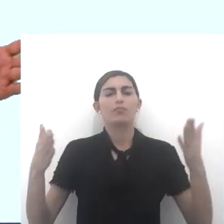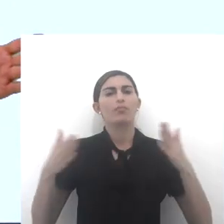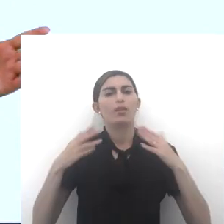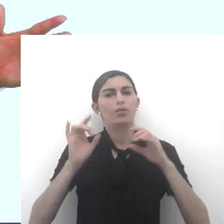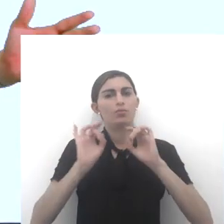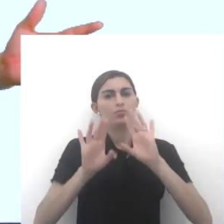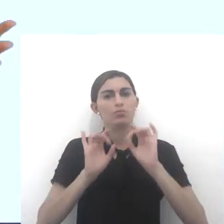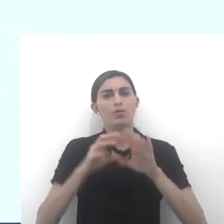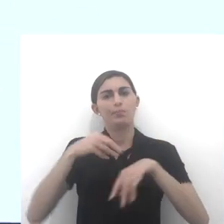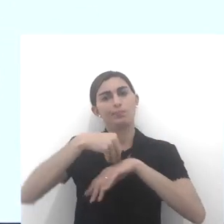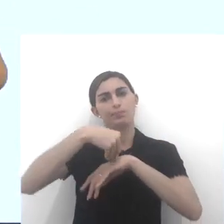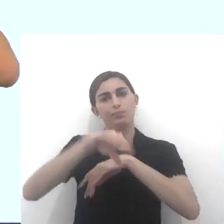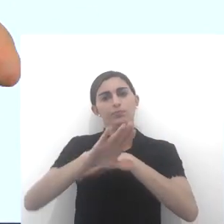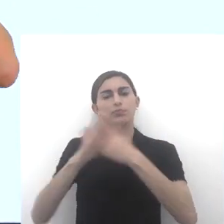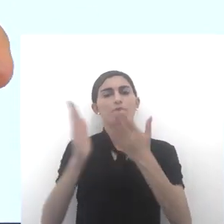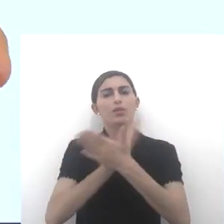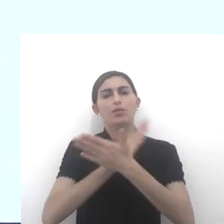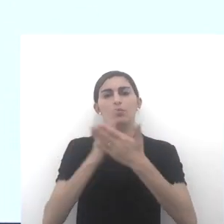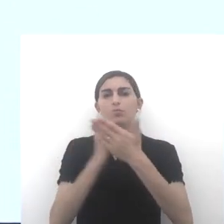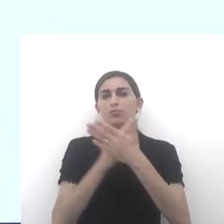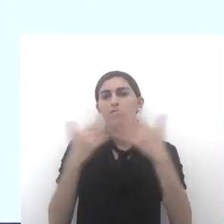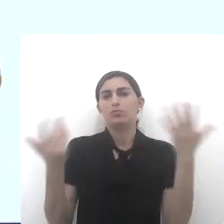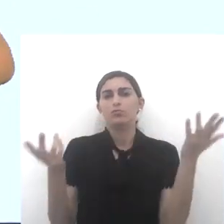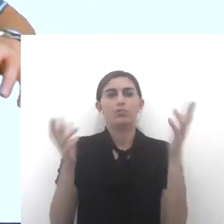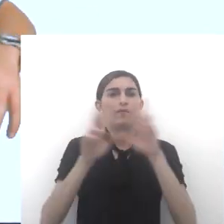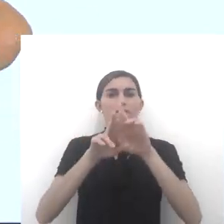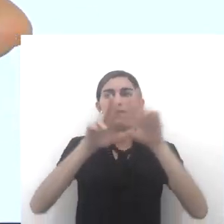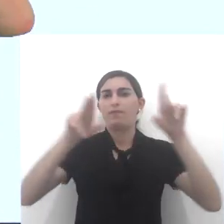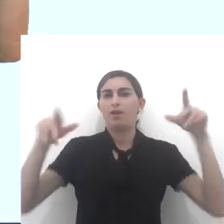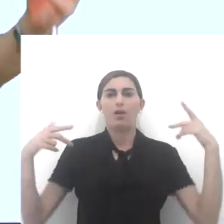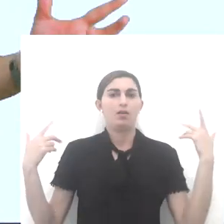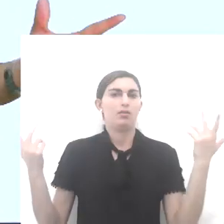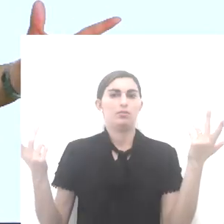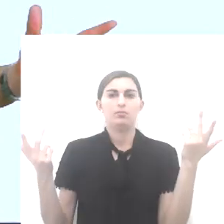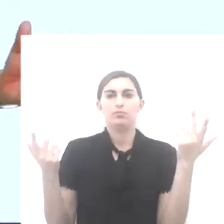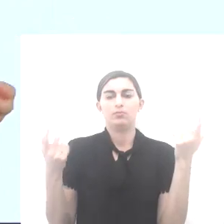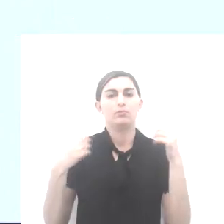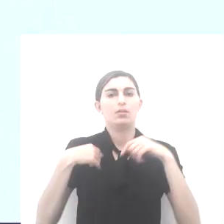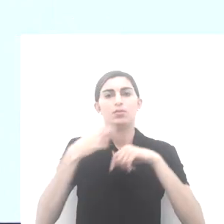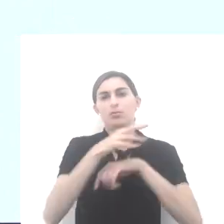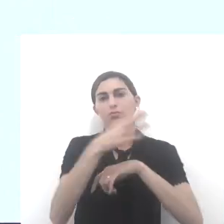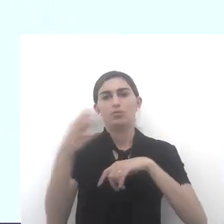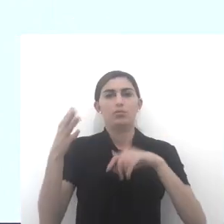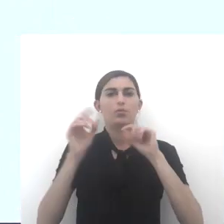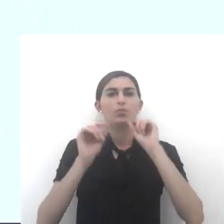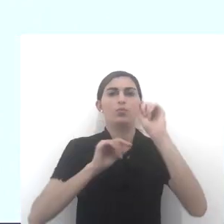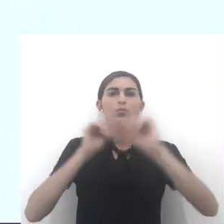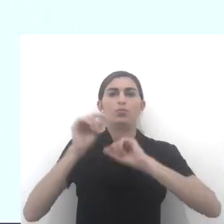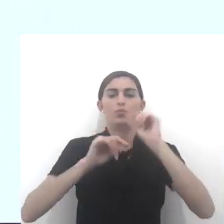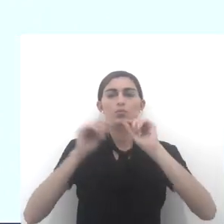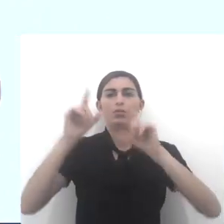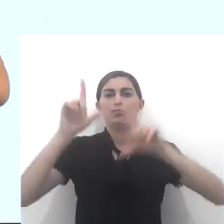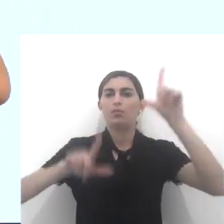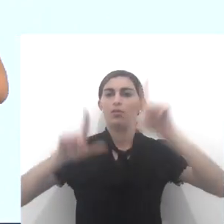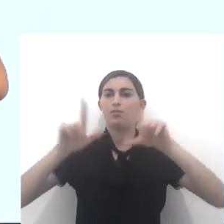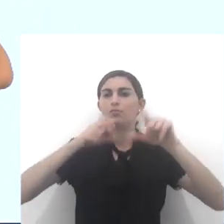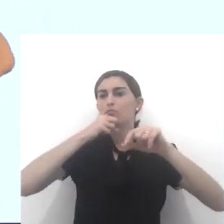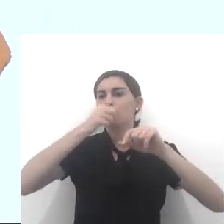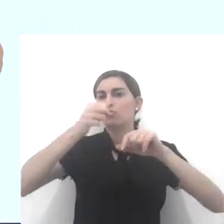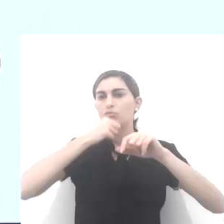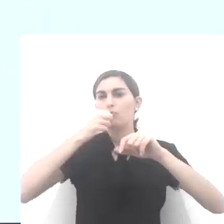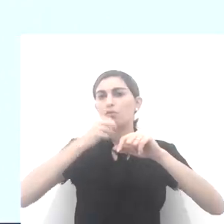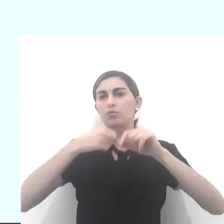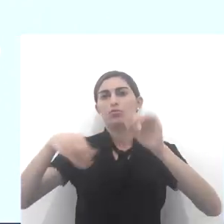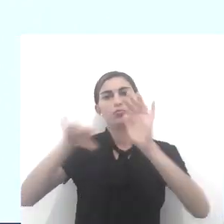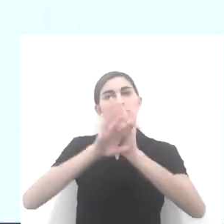que eu apenas coloquei alguns, nós temos vários e vários, esses são os que a TV, que os